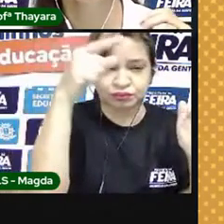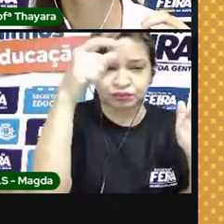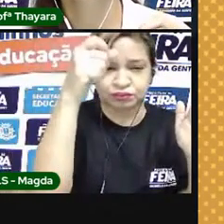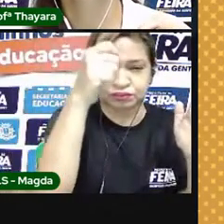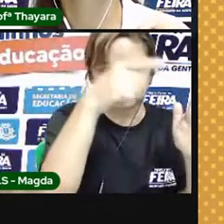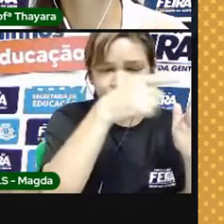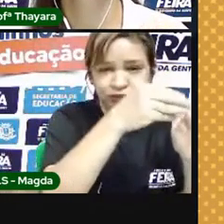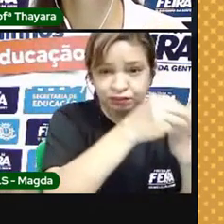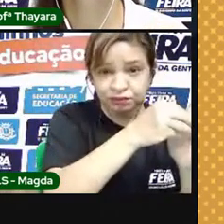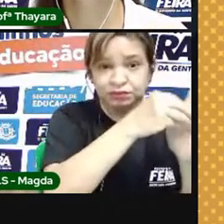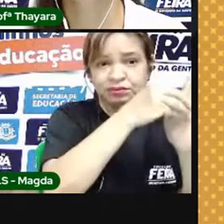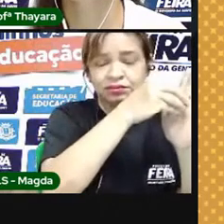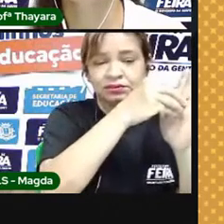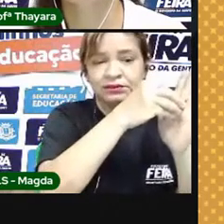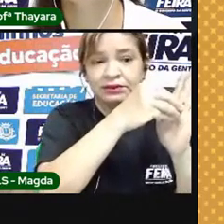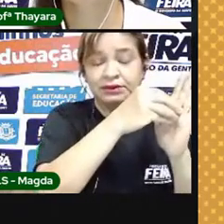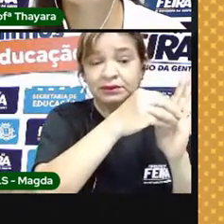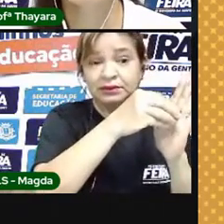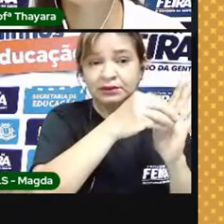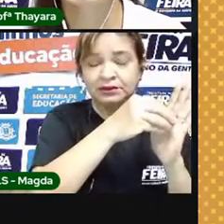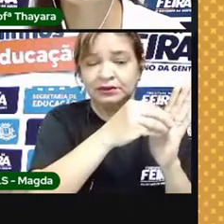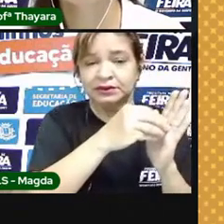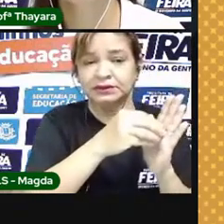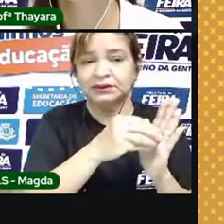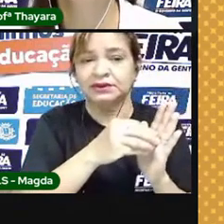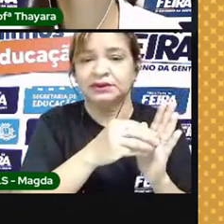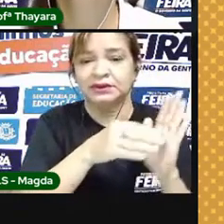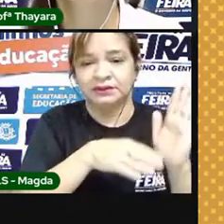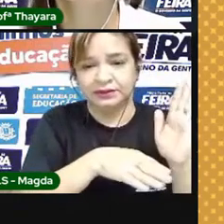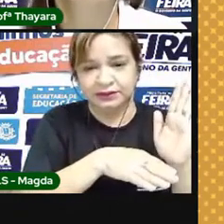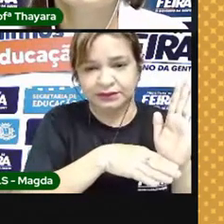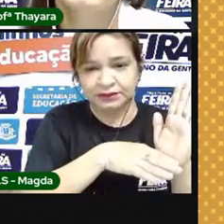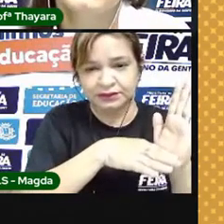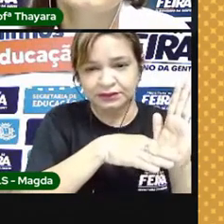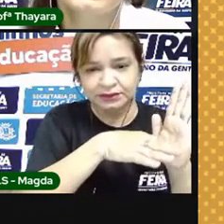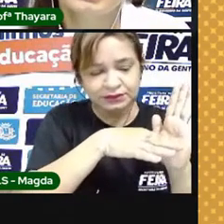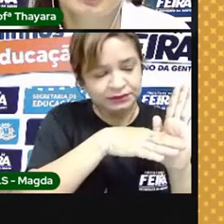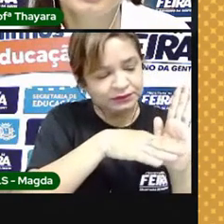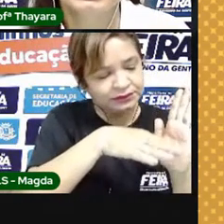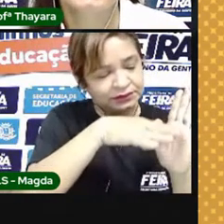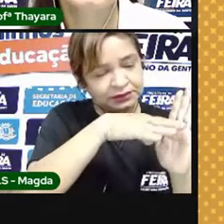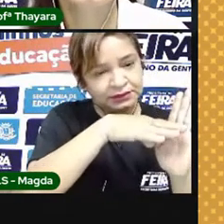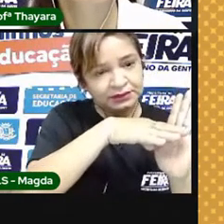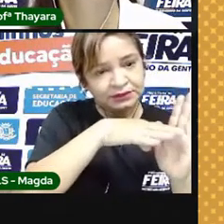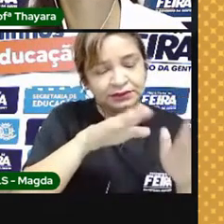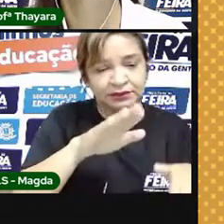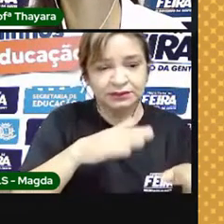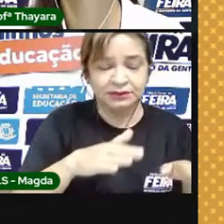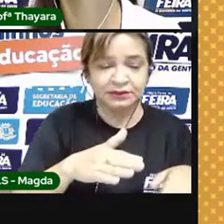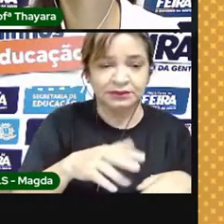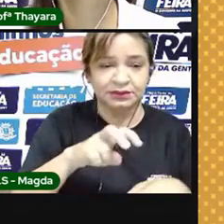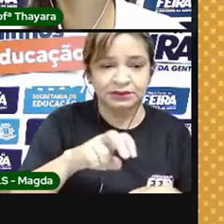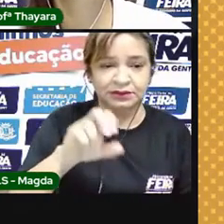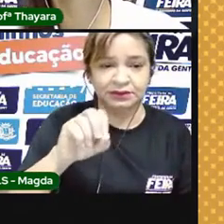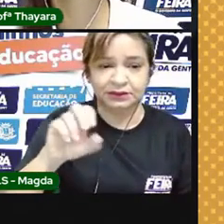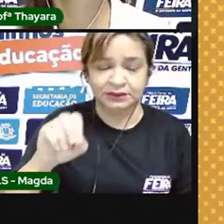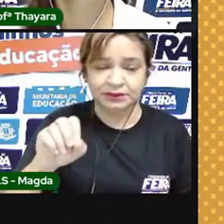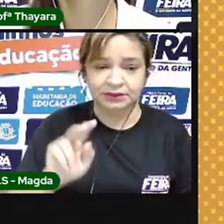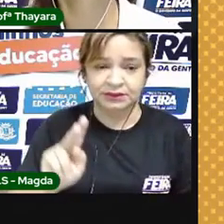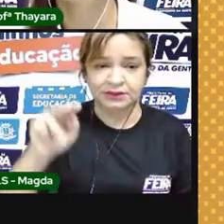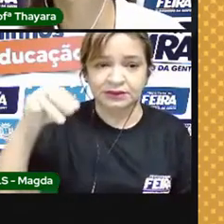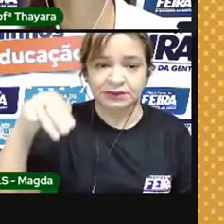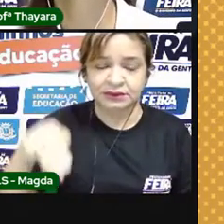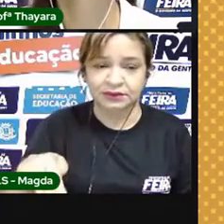Ela tem início no final da mesosfera e pode se estender até 500 quilômetros. E a temperatura,